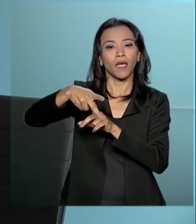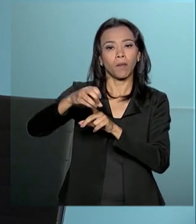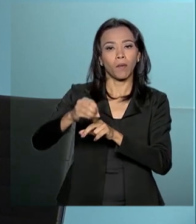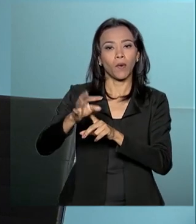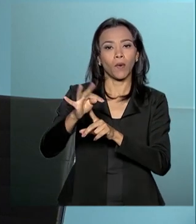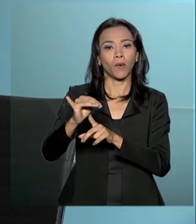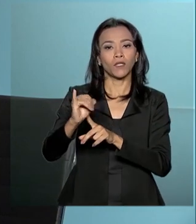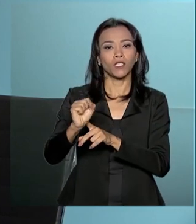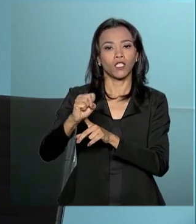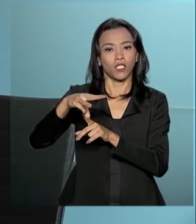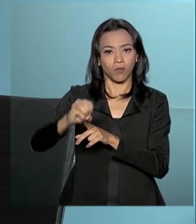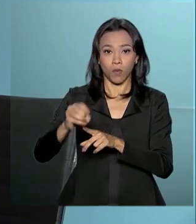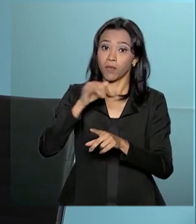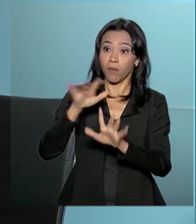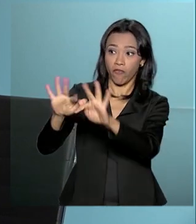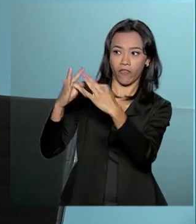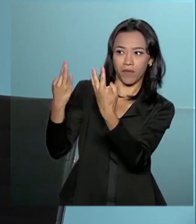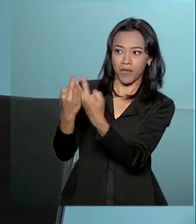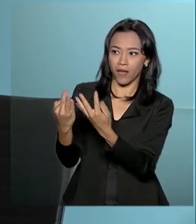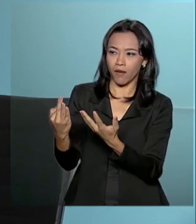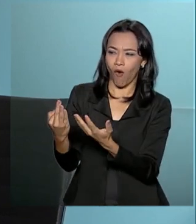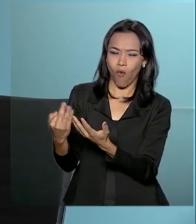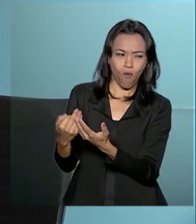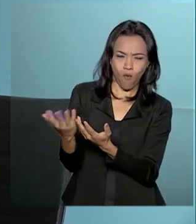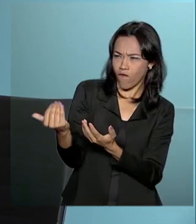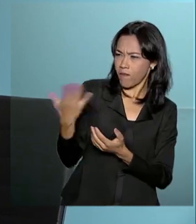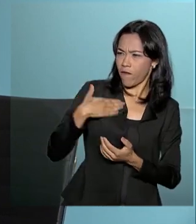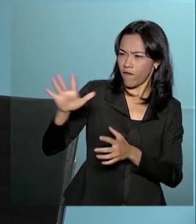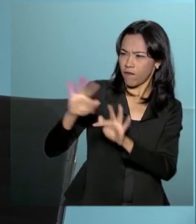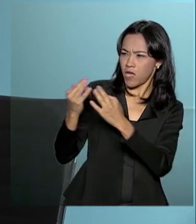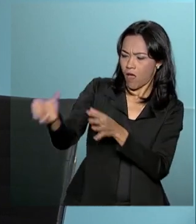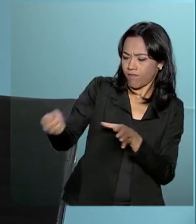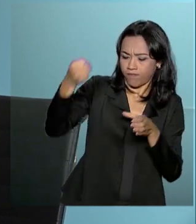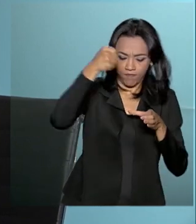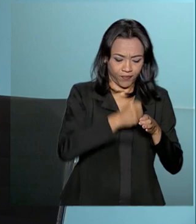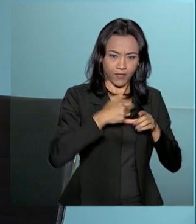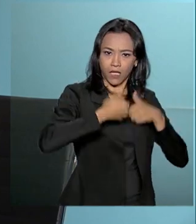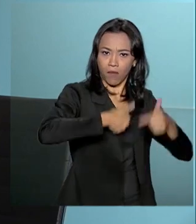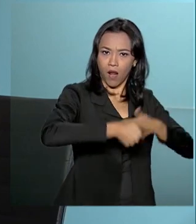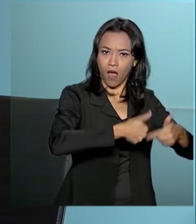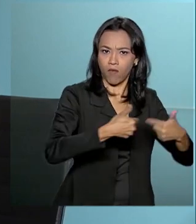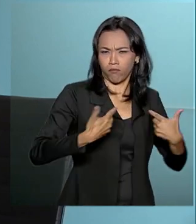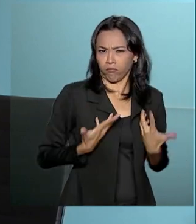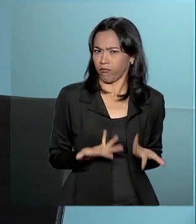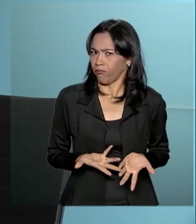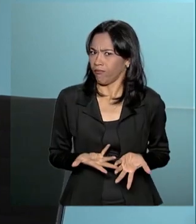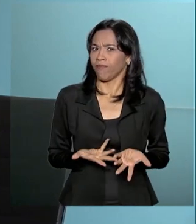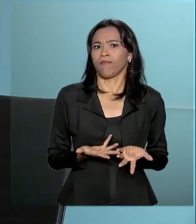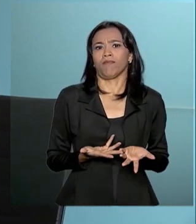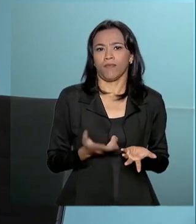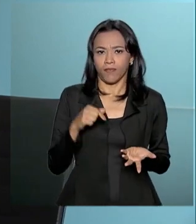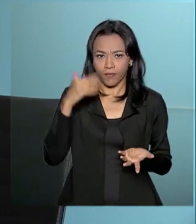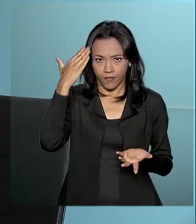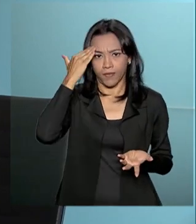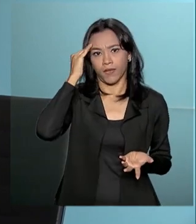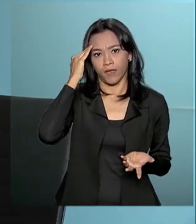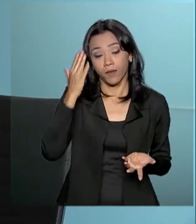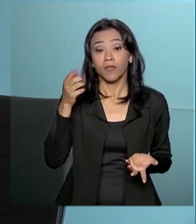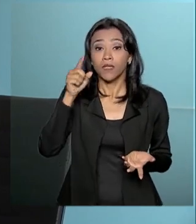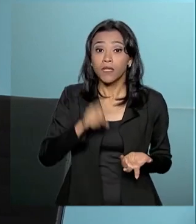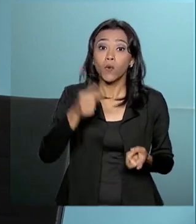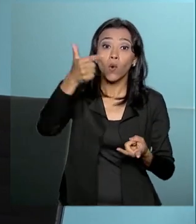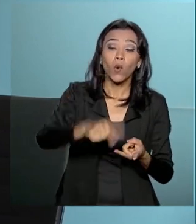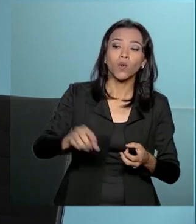Colocação de pessoas que têm um vínculo familiar direto. Nós desenvolvemos um aplicativo que eu boto as bases dos